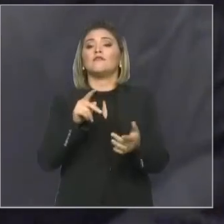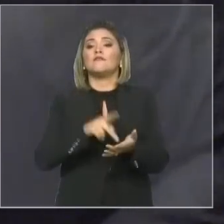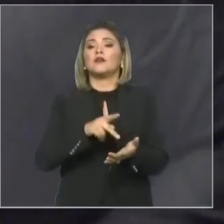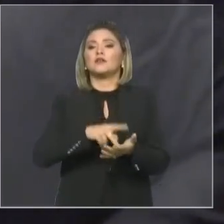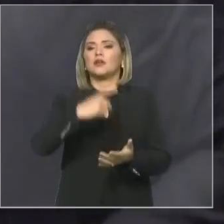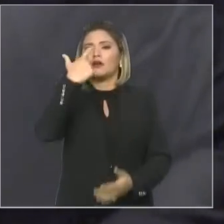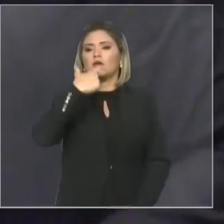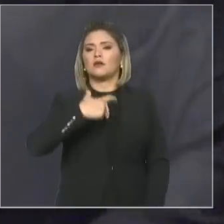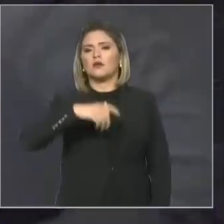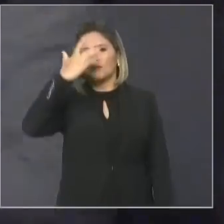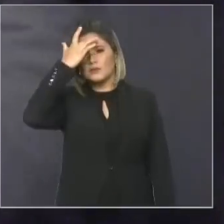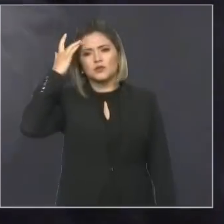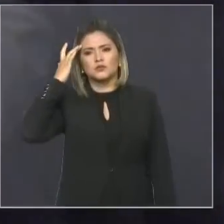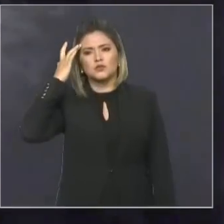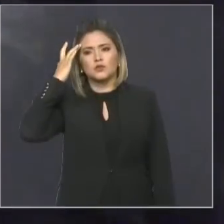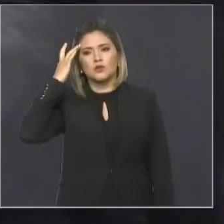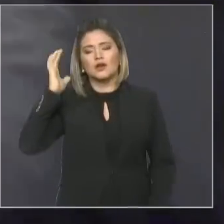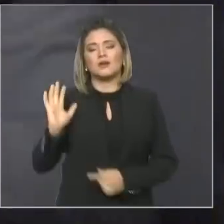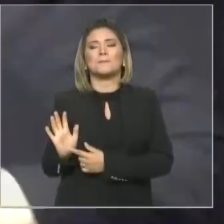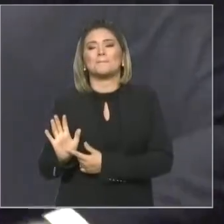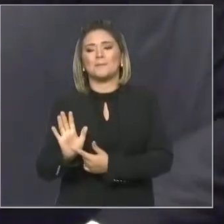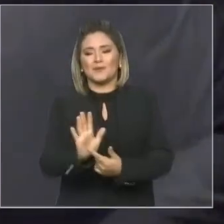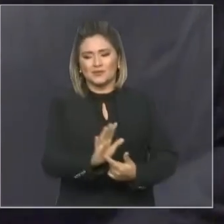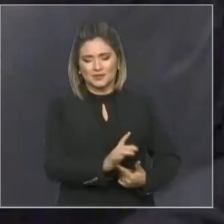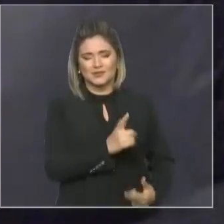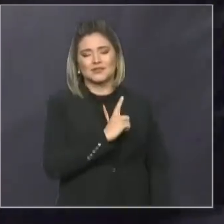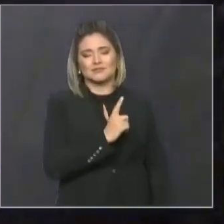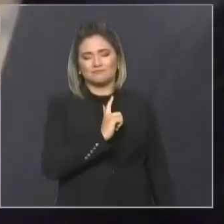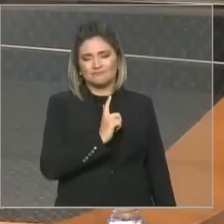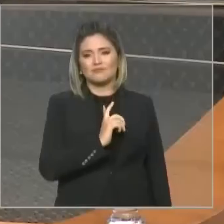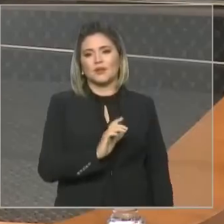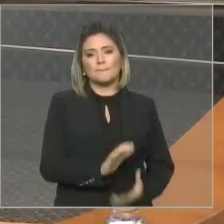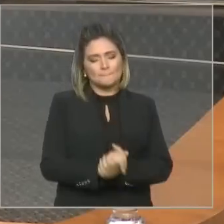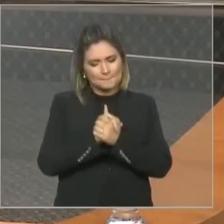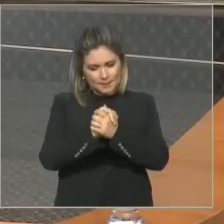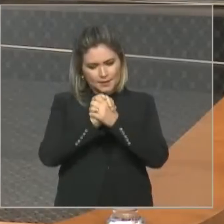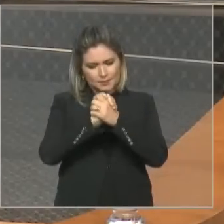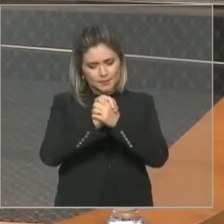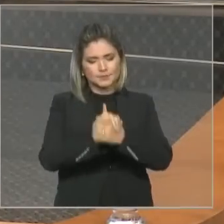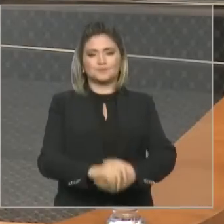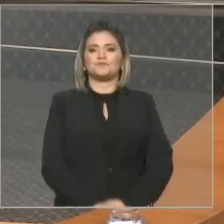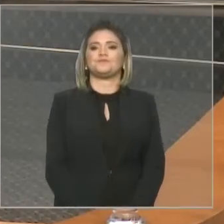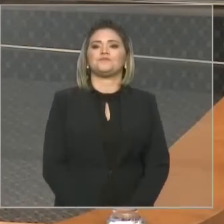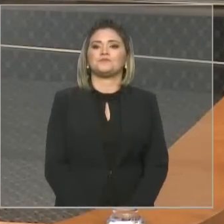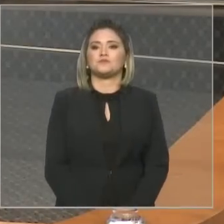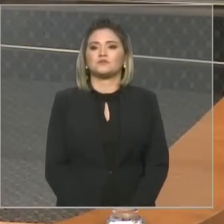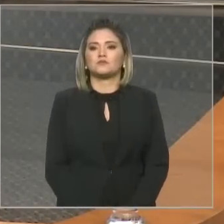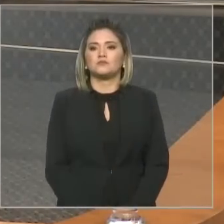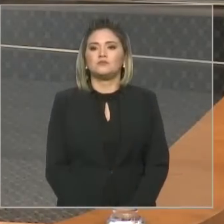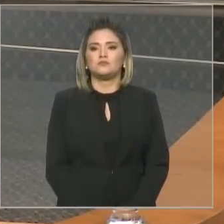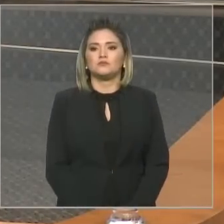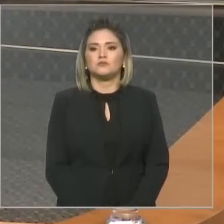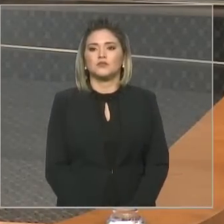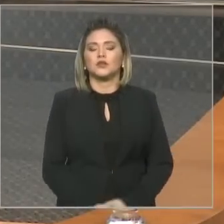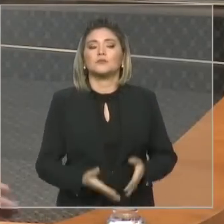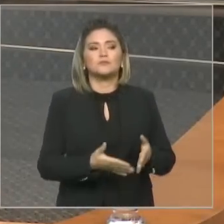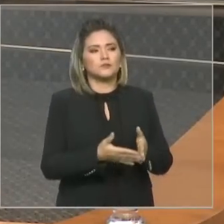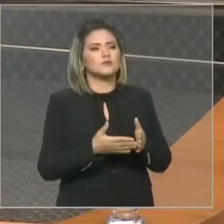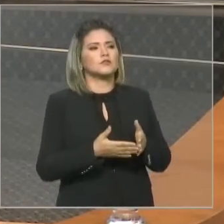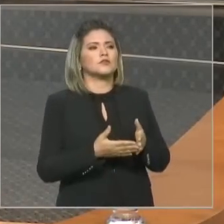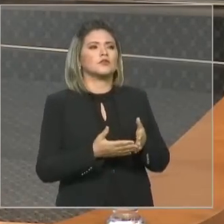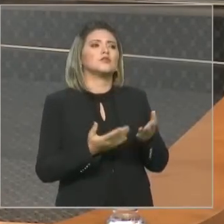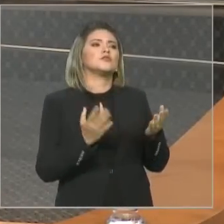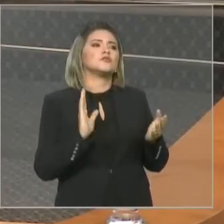das pessoas surgirão. Meus parabéns mais uma vez, César. Obrigado, deputado. César, eu peço só que vossa excelência possa concluir.